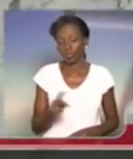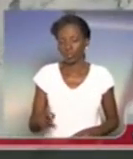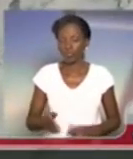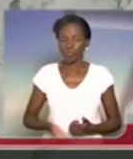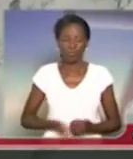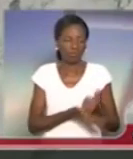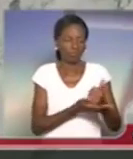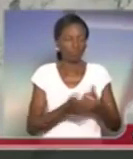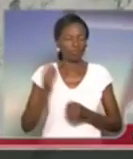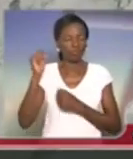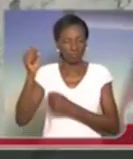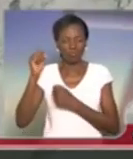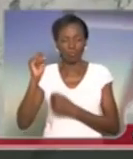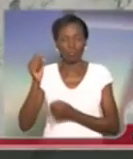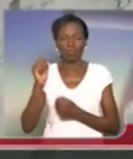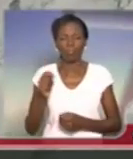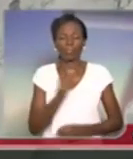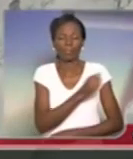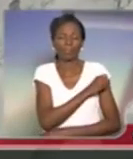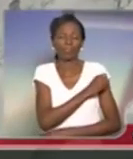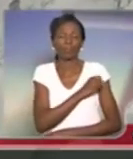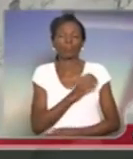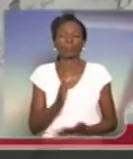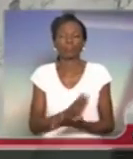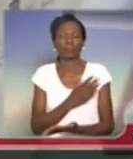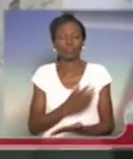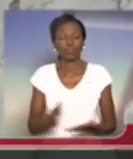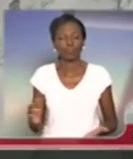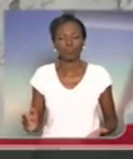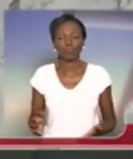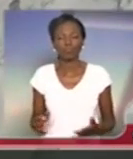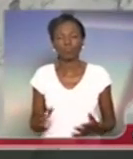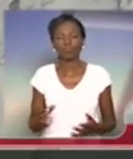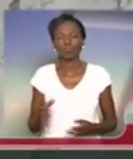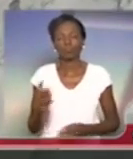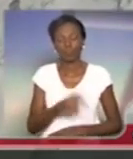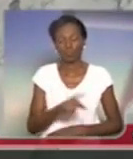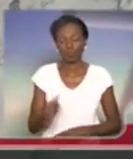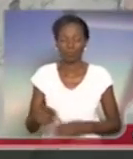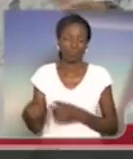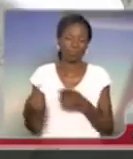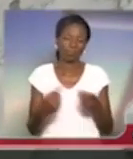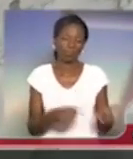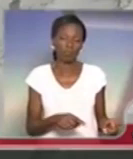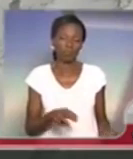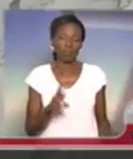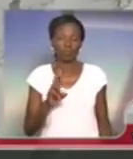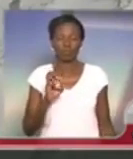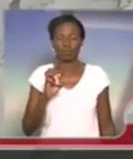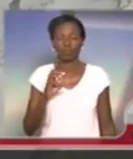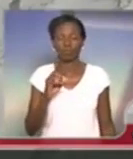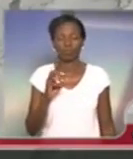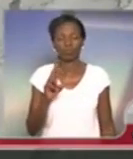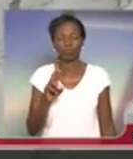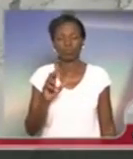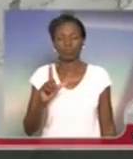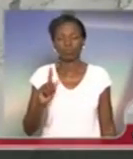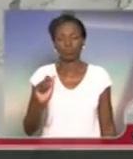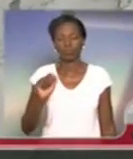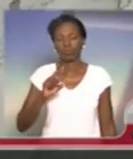manifestação dos alunos. Uma parte da escola é contra a reorganização e contra o fechamento